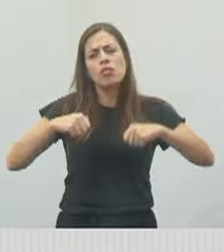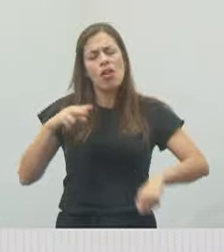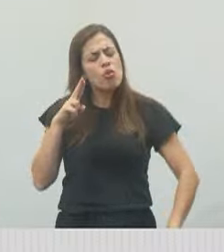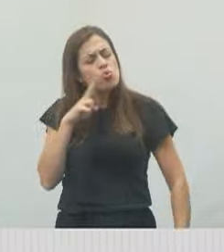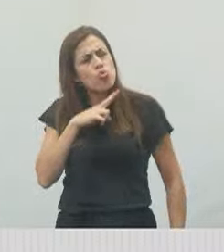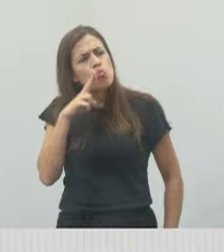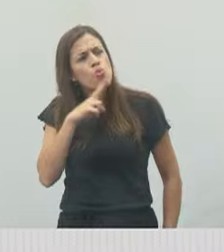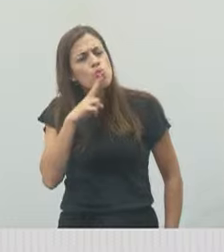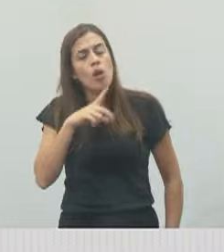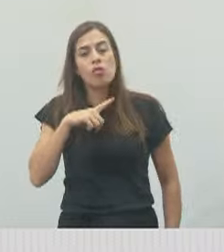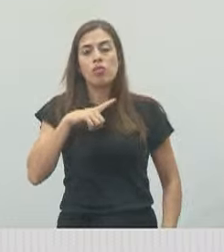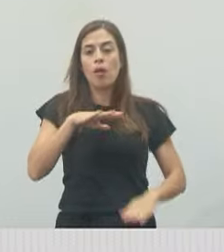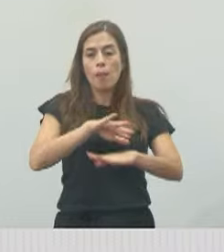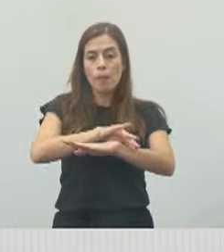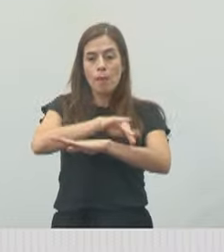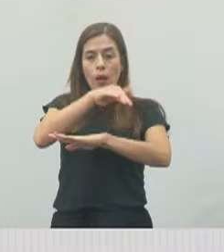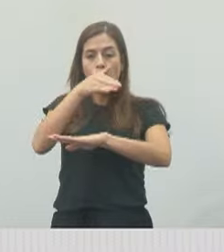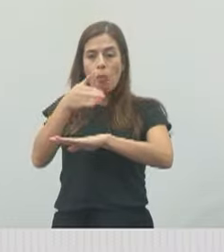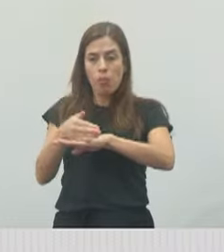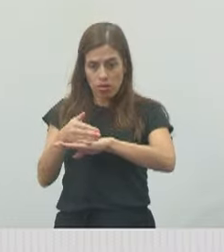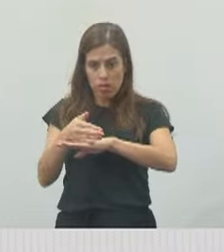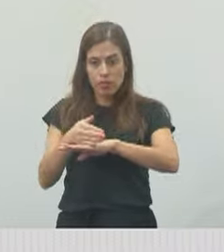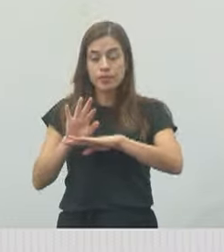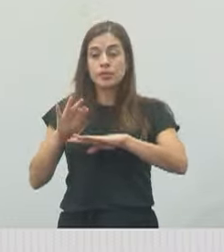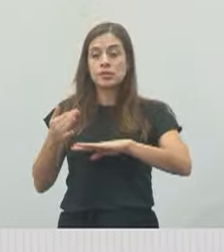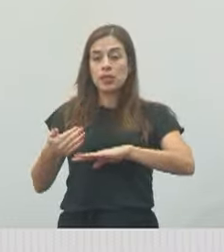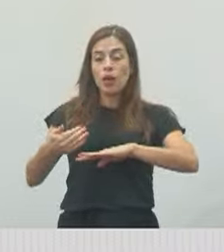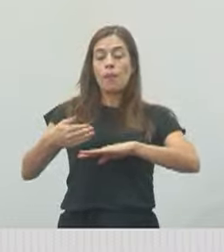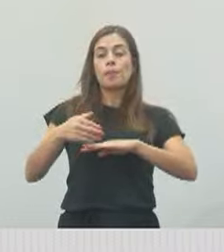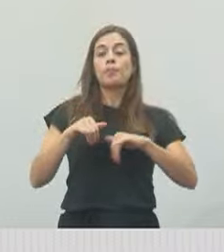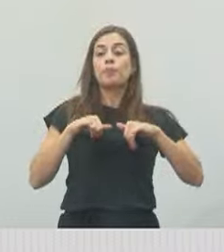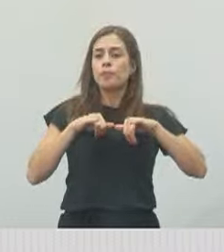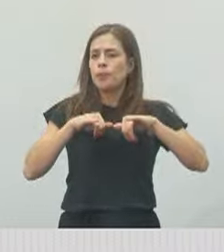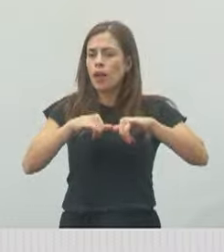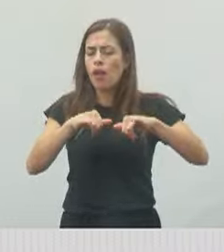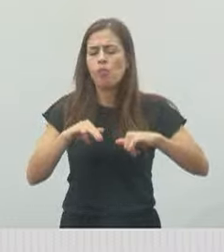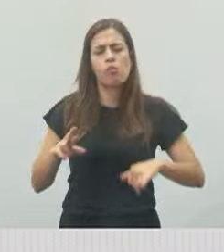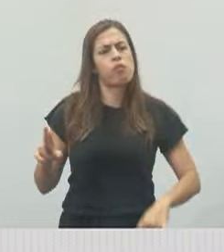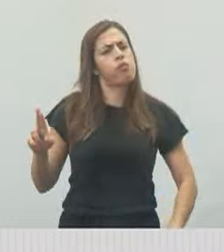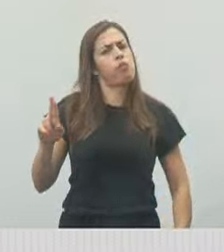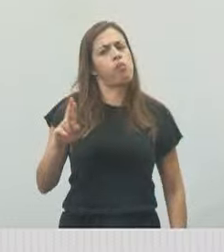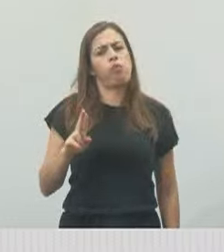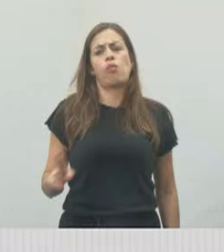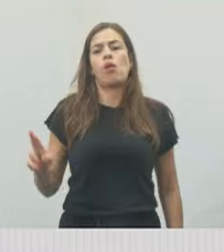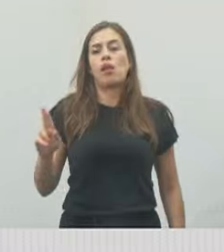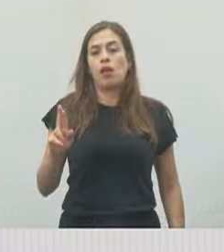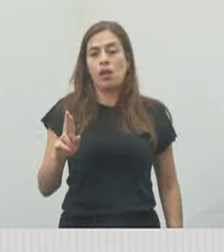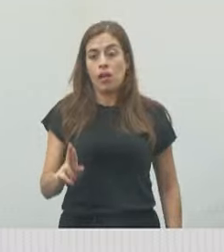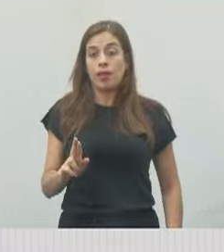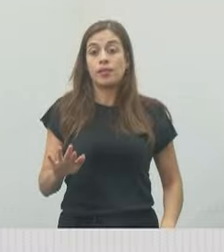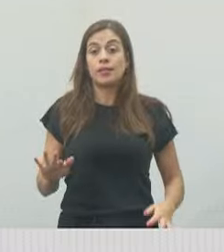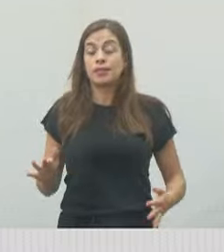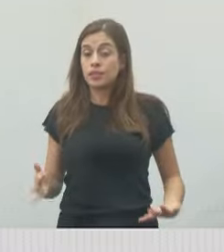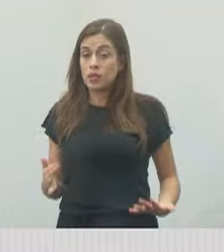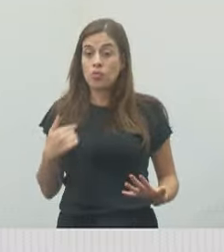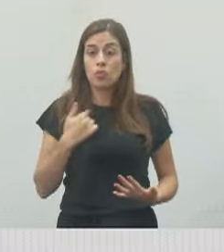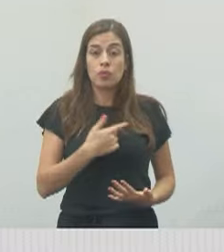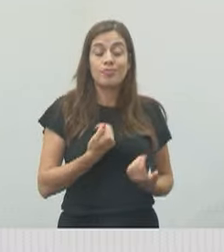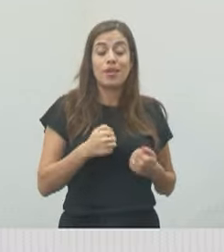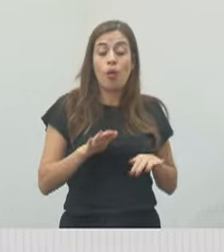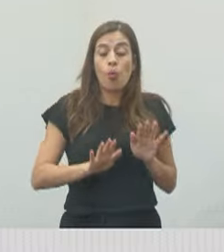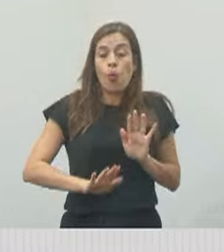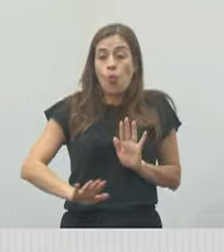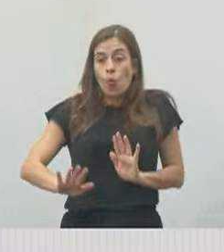urgência de uma lombada. Então, o mercado é muito bem utilizado. E a gente tem que tomar cuidado